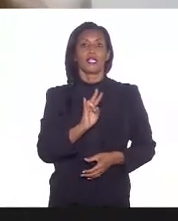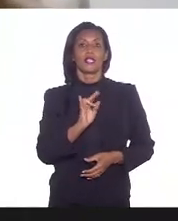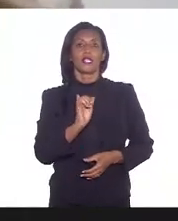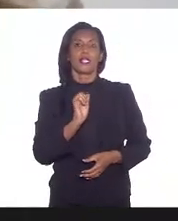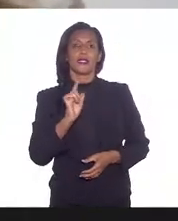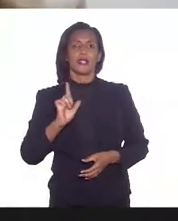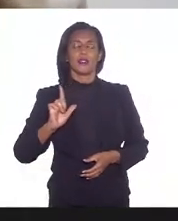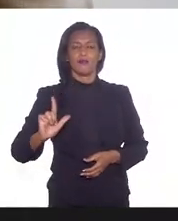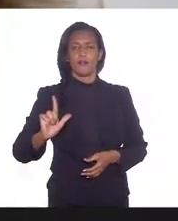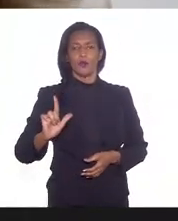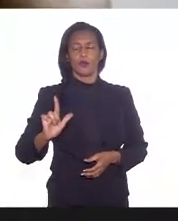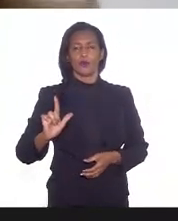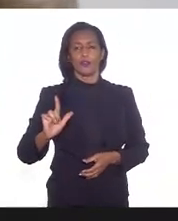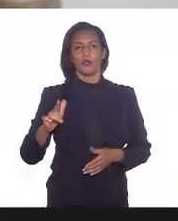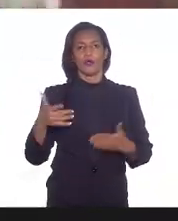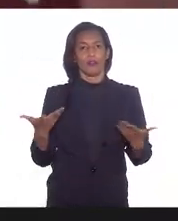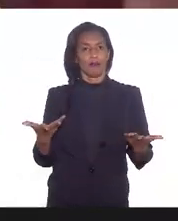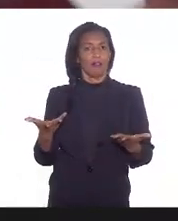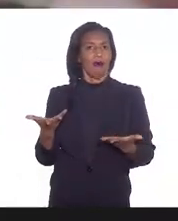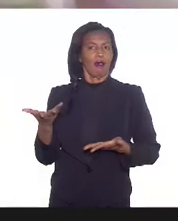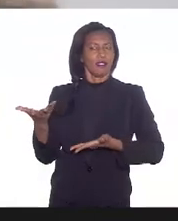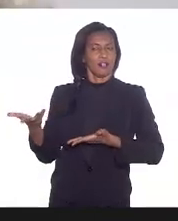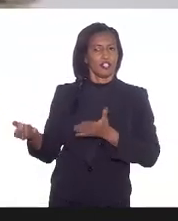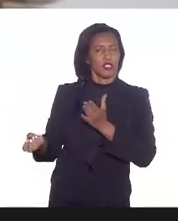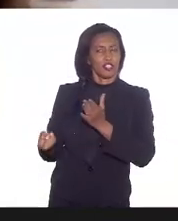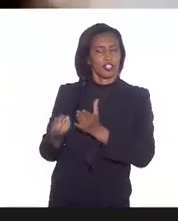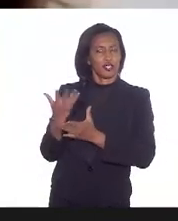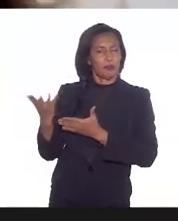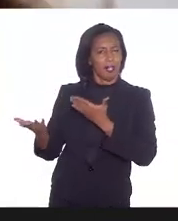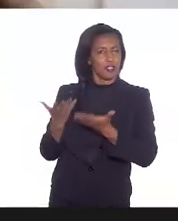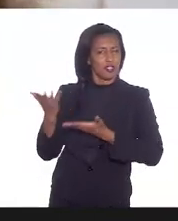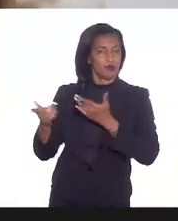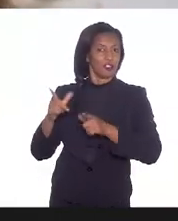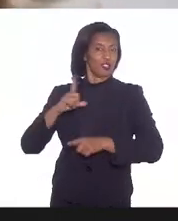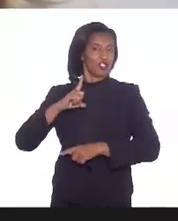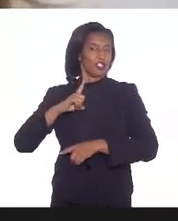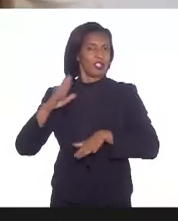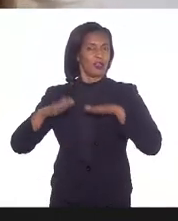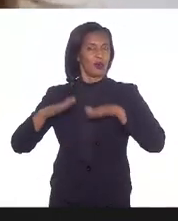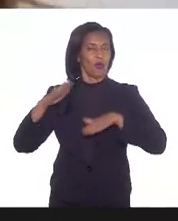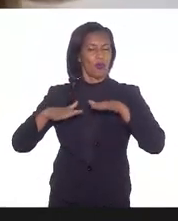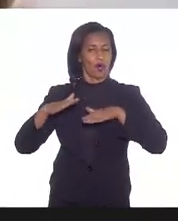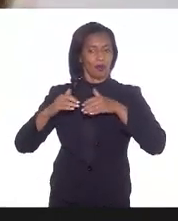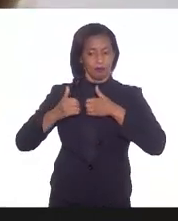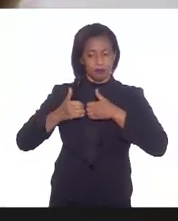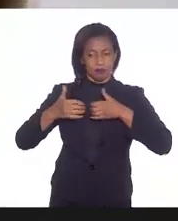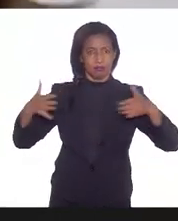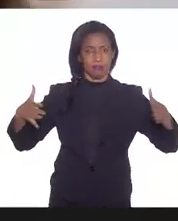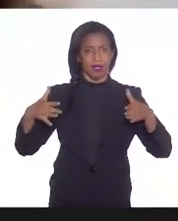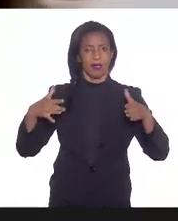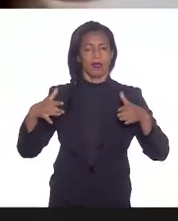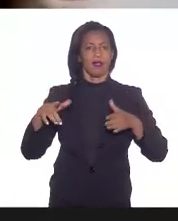estimativas ainda tinham um embasamento que, agora, com o avanço da campanha,